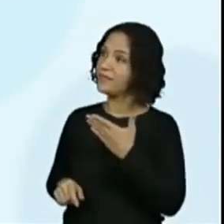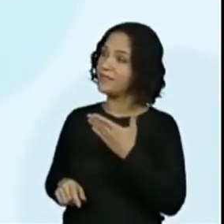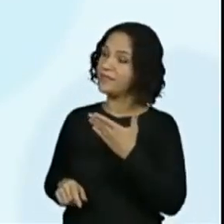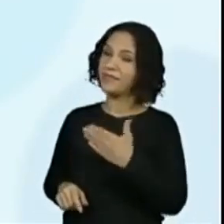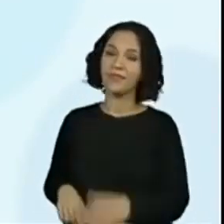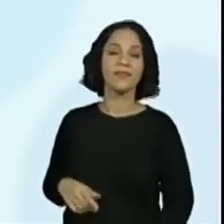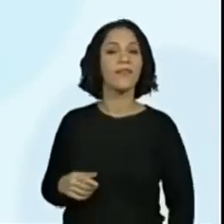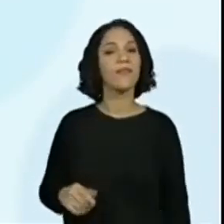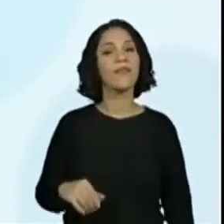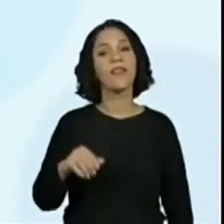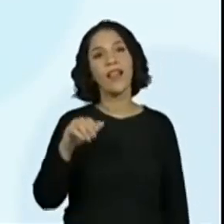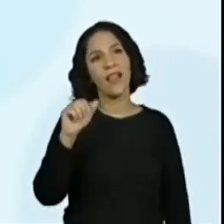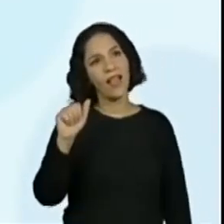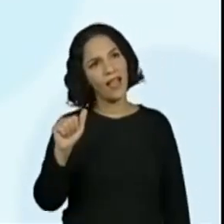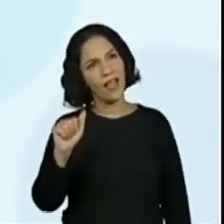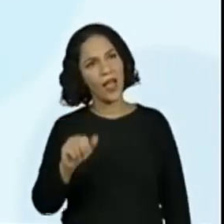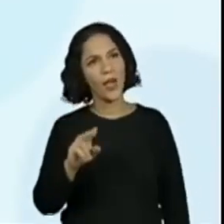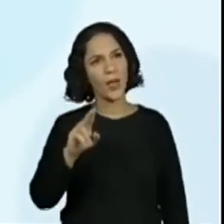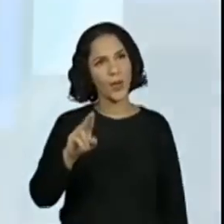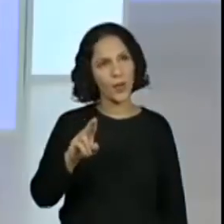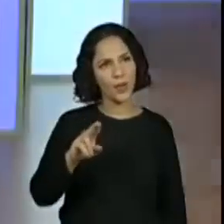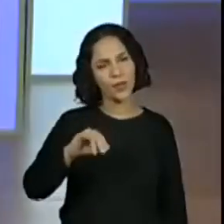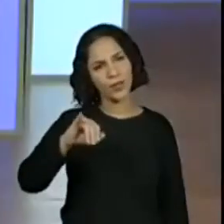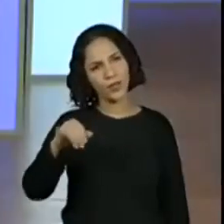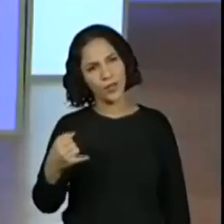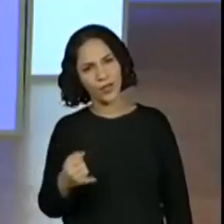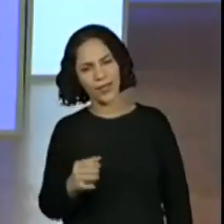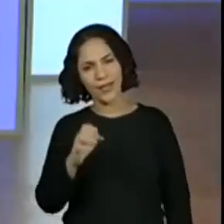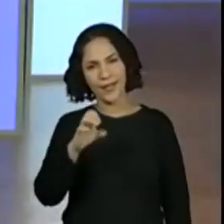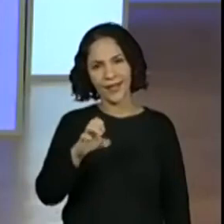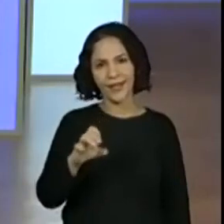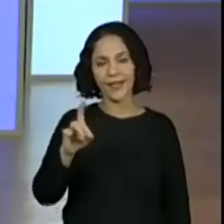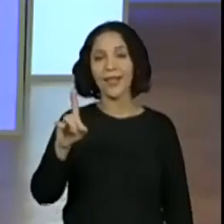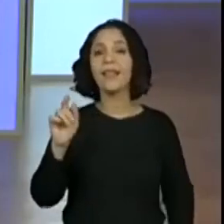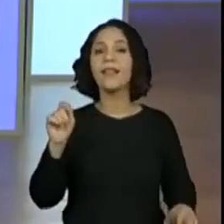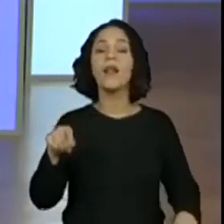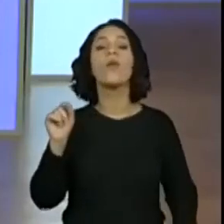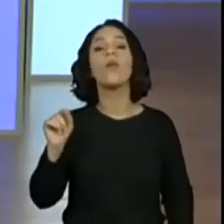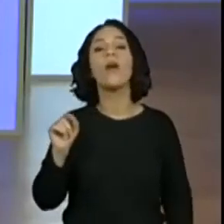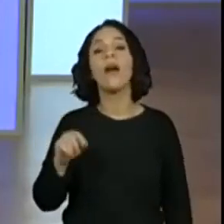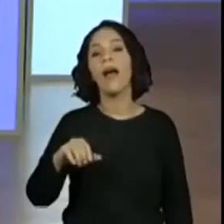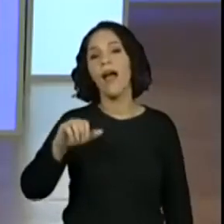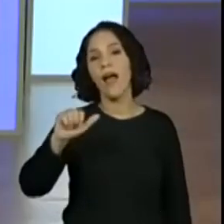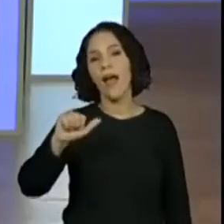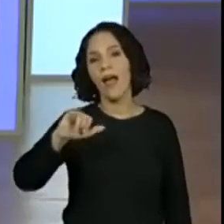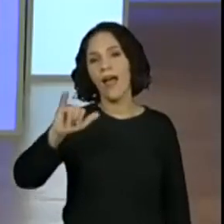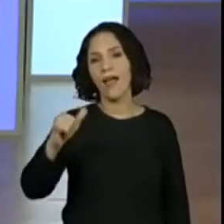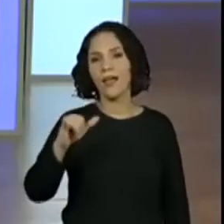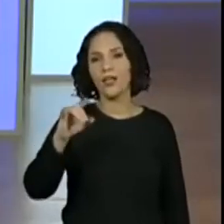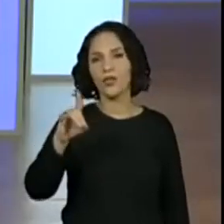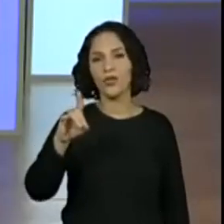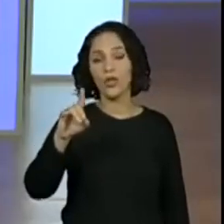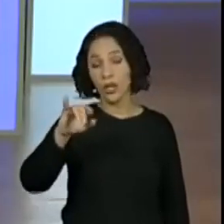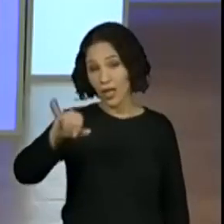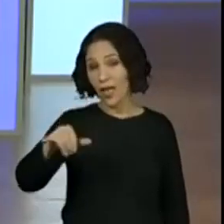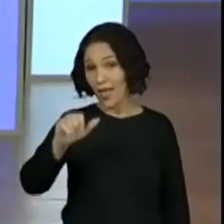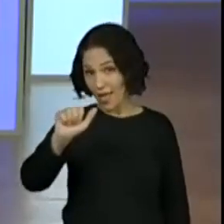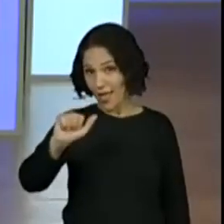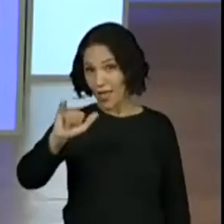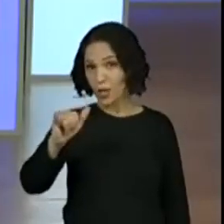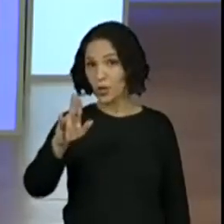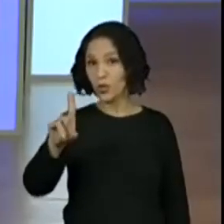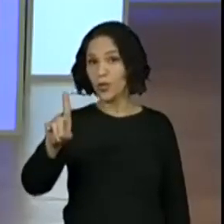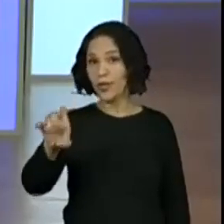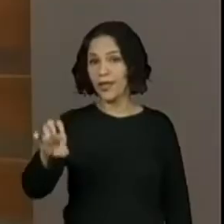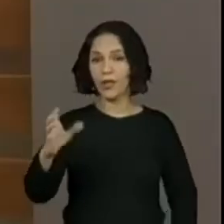com U, com J, com E e com D, eles conseguem escrever a jude que está na nossa quadrinha. Deixa eu